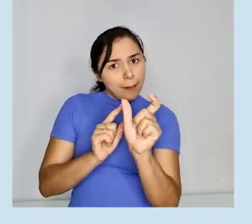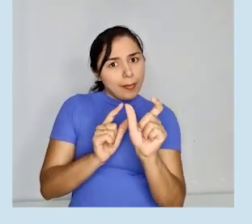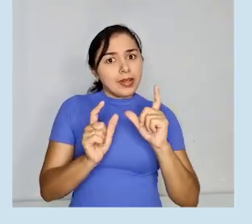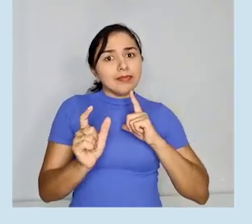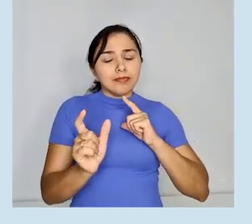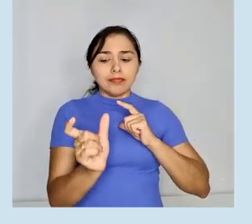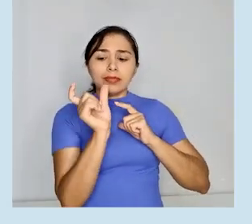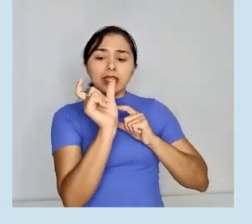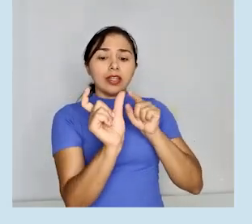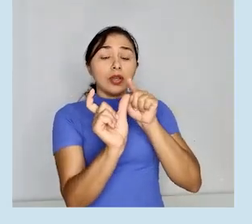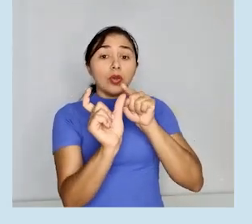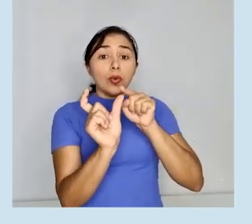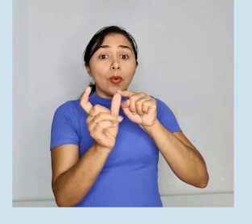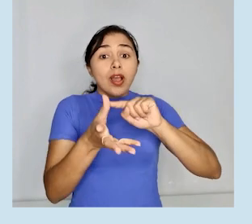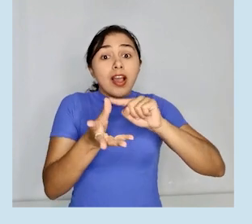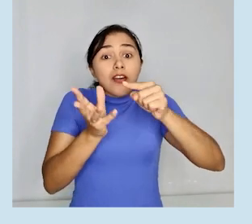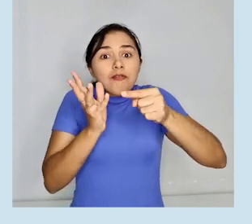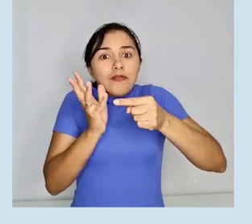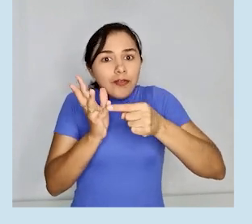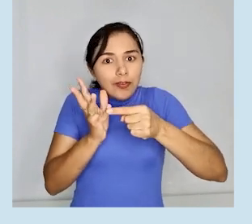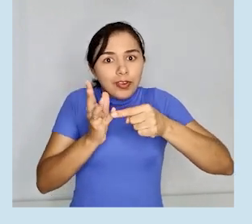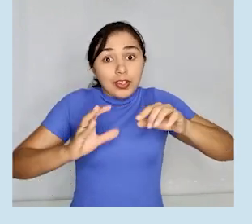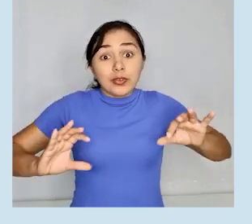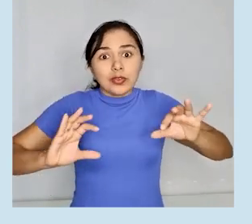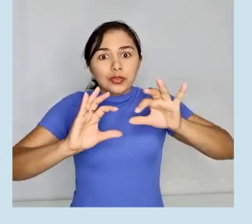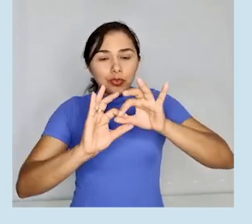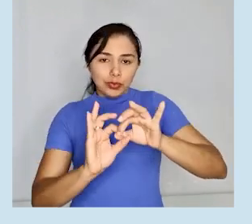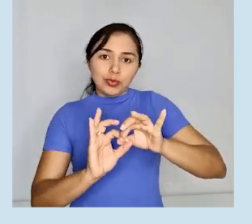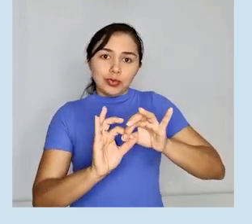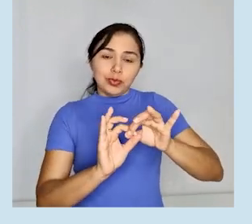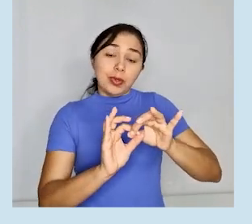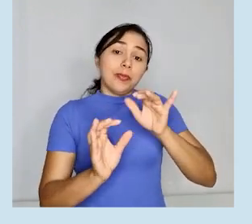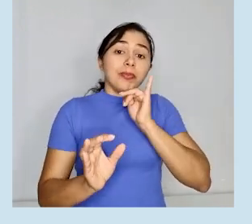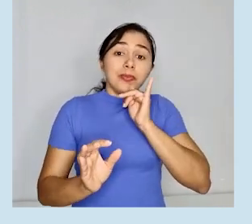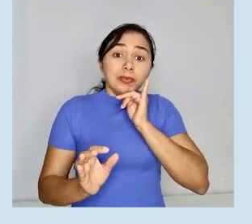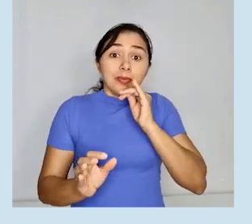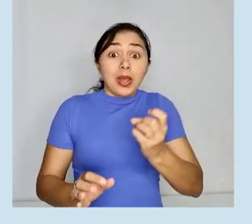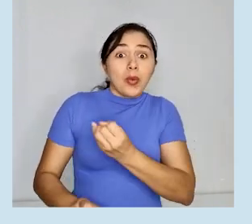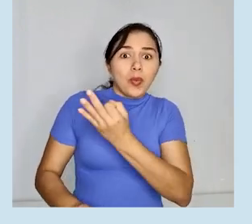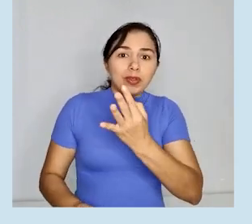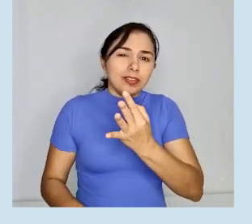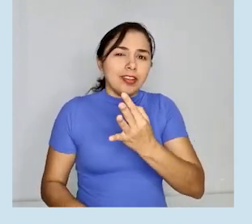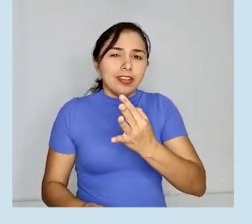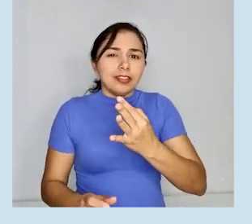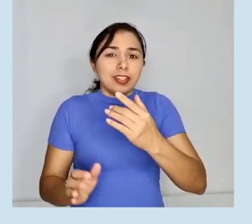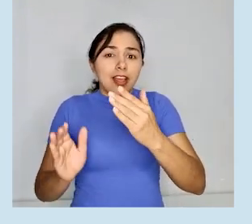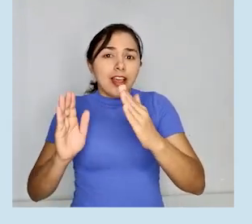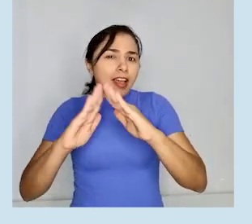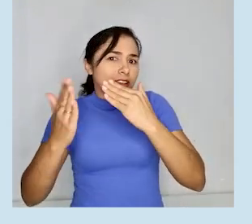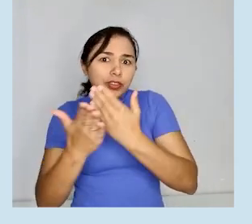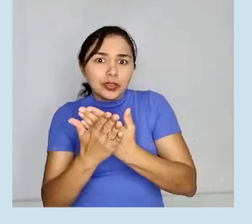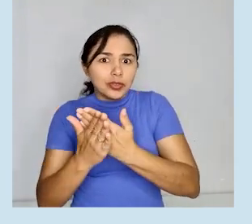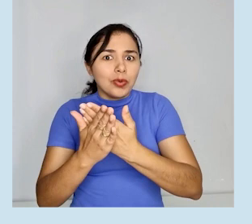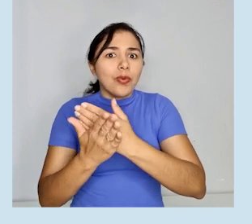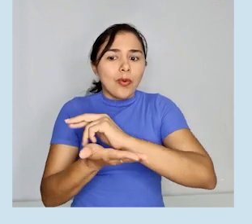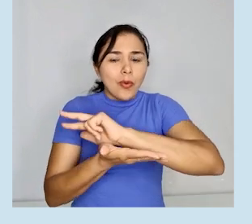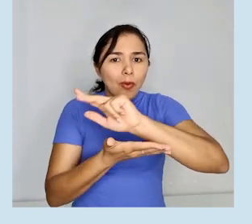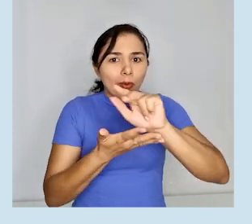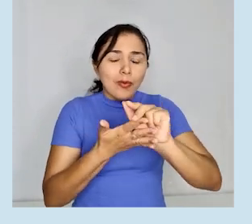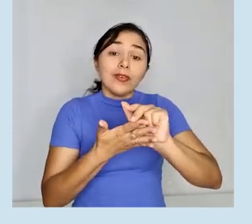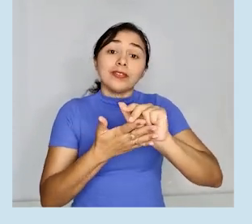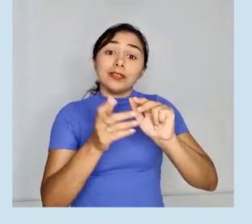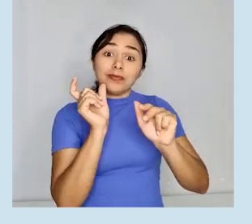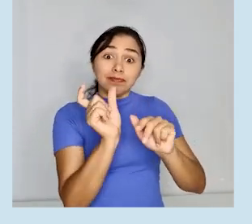indicadoras de plural, como em escolas, dentes, livros. Os nomes terminados em vogais tônicas, como